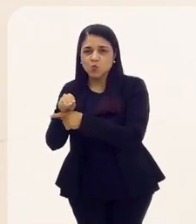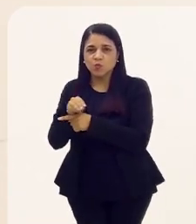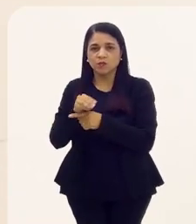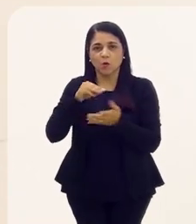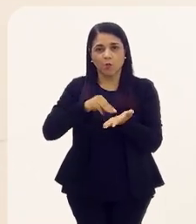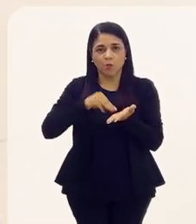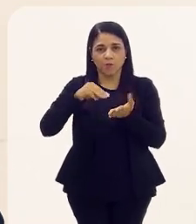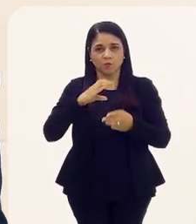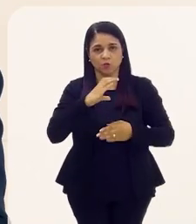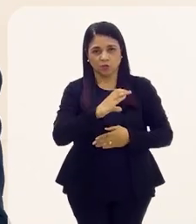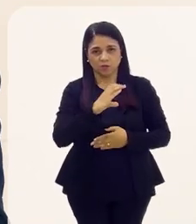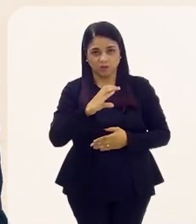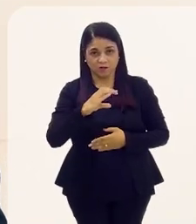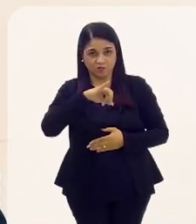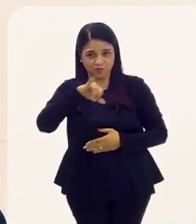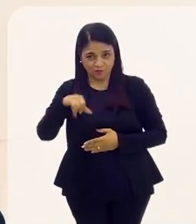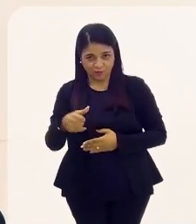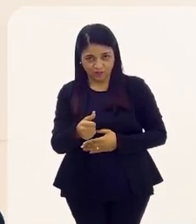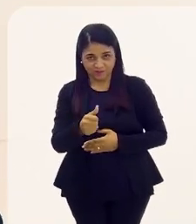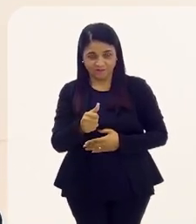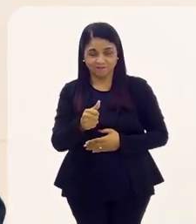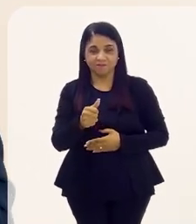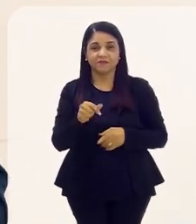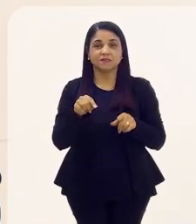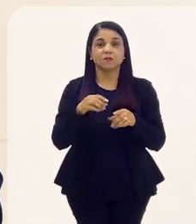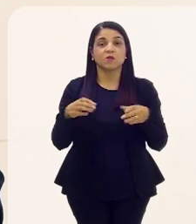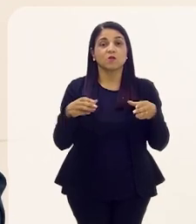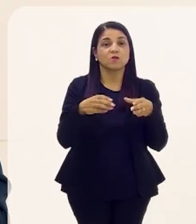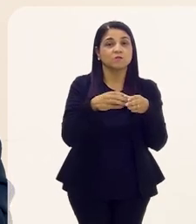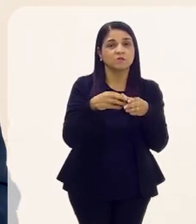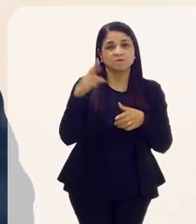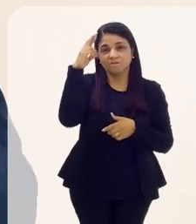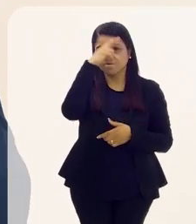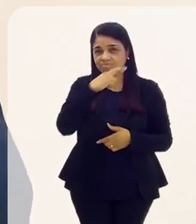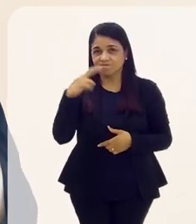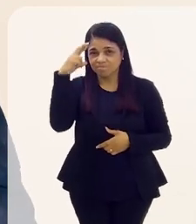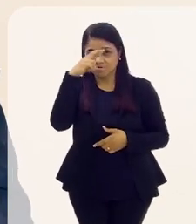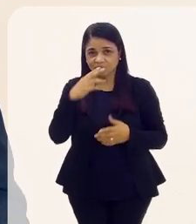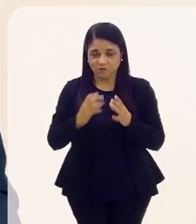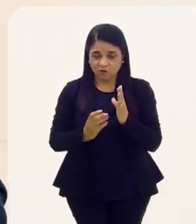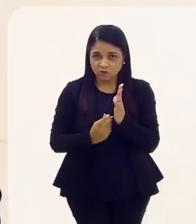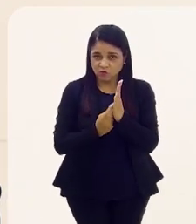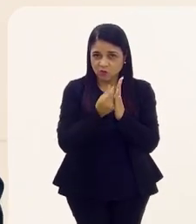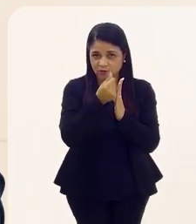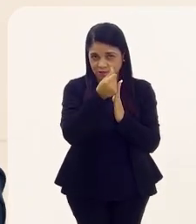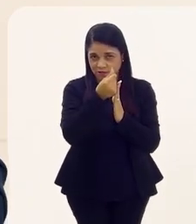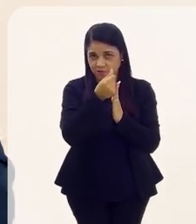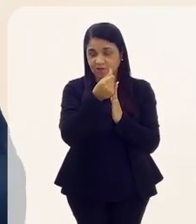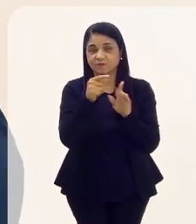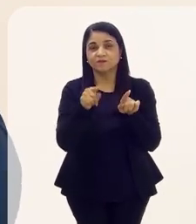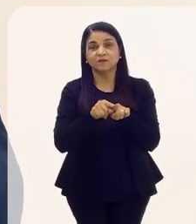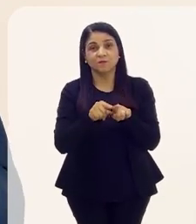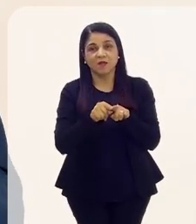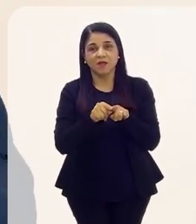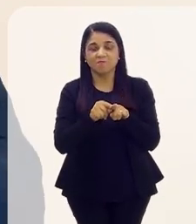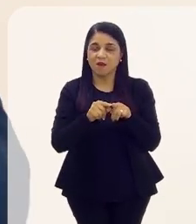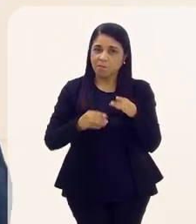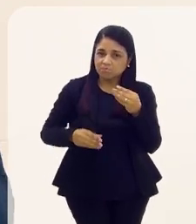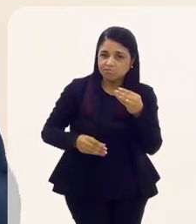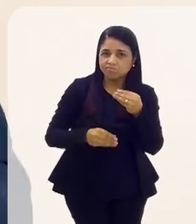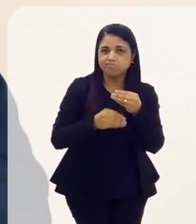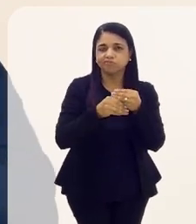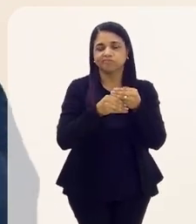como membro da Comissão de Constituição e Justiça e da Comissão de Fiscalização do Orçamento. E para também